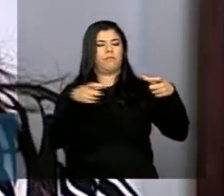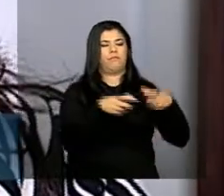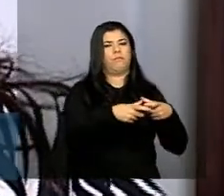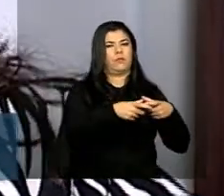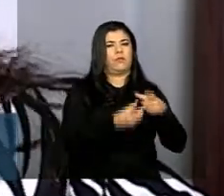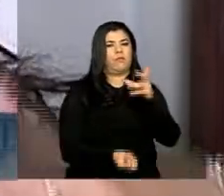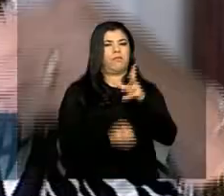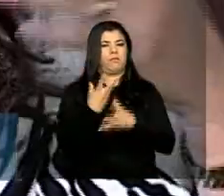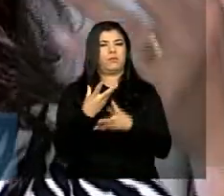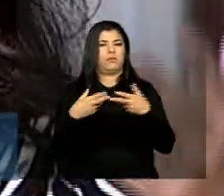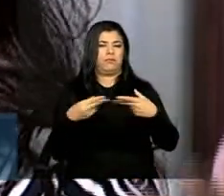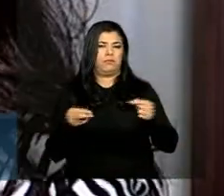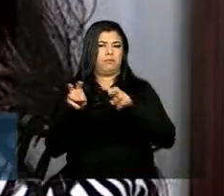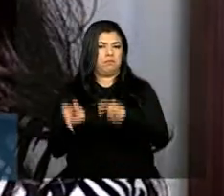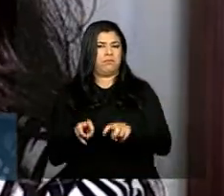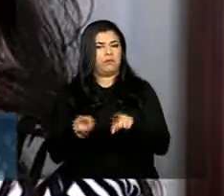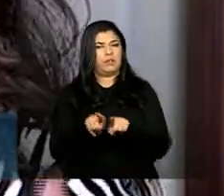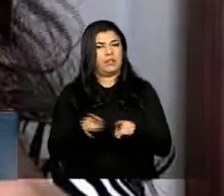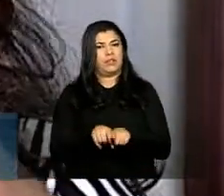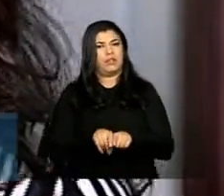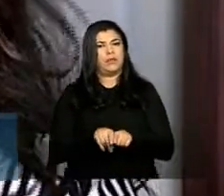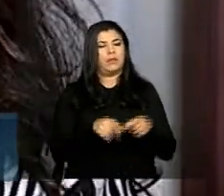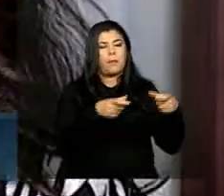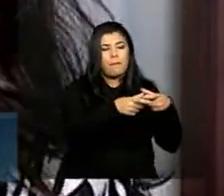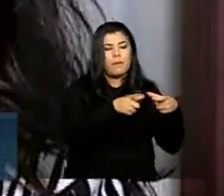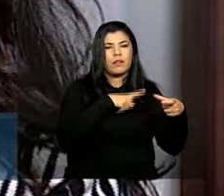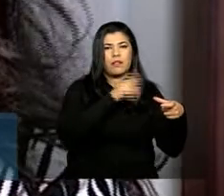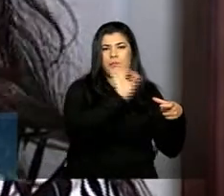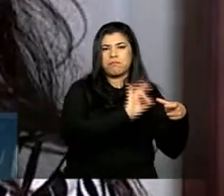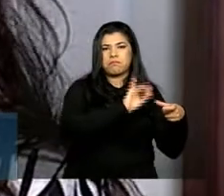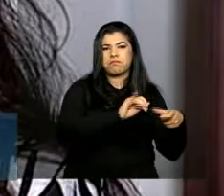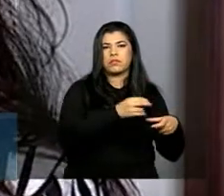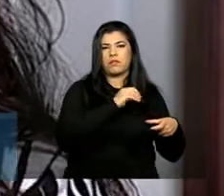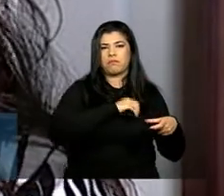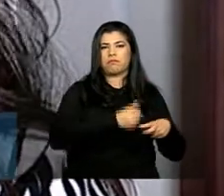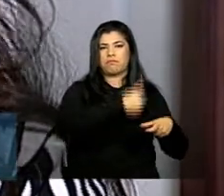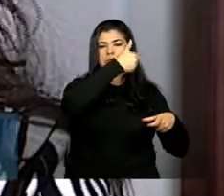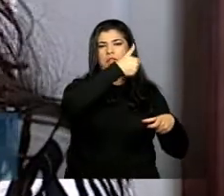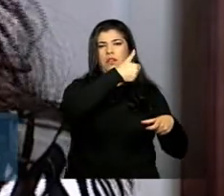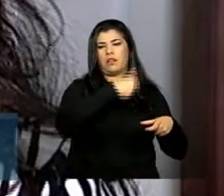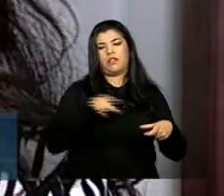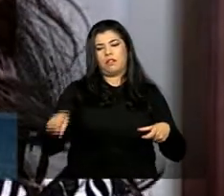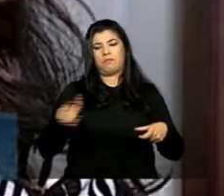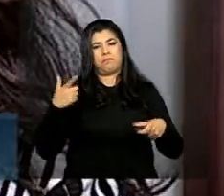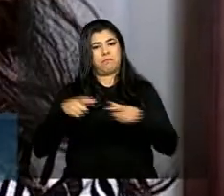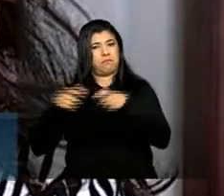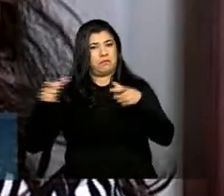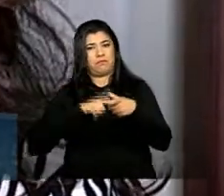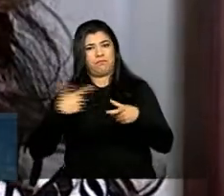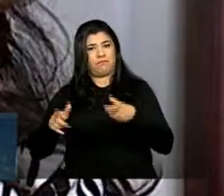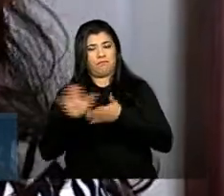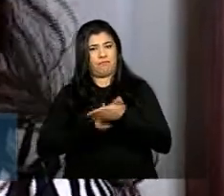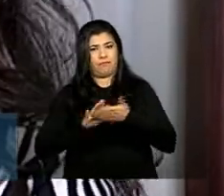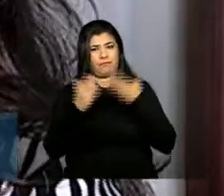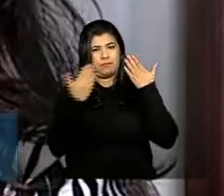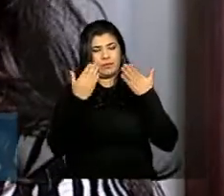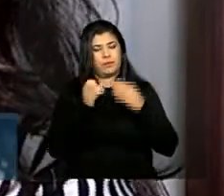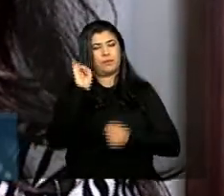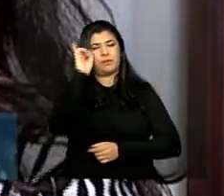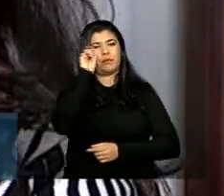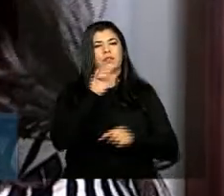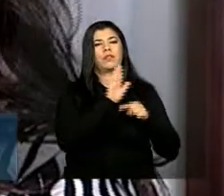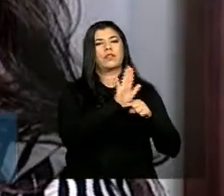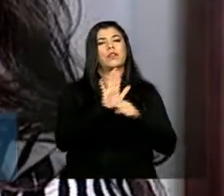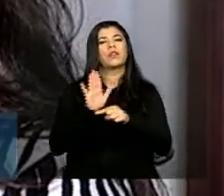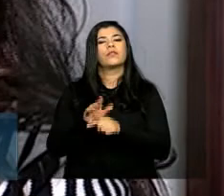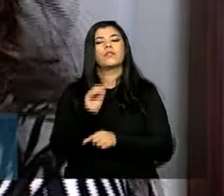pequenos que tem uma altíssima renda e temos produtores que não tem renda nenhuma então o importante para nós é ajudar a